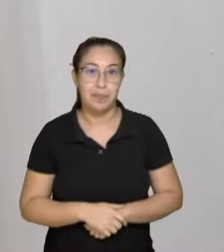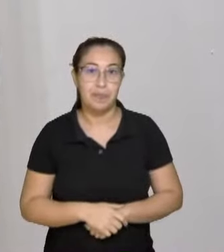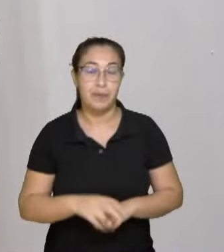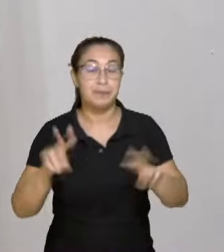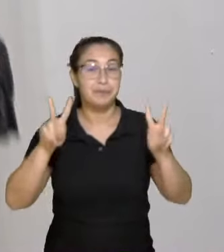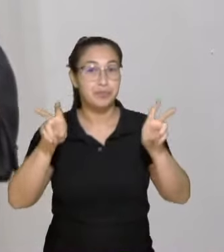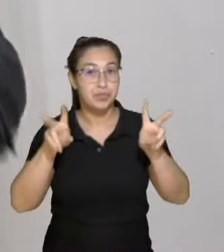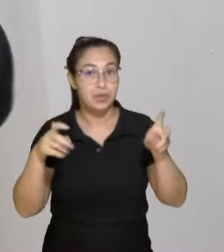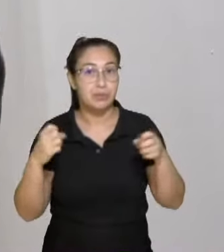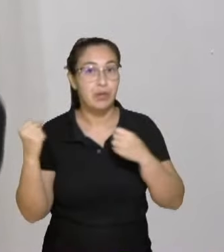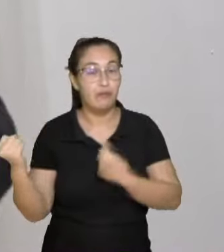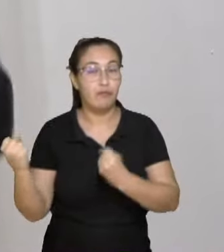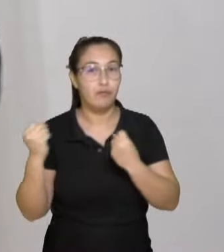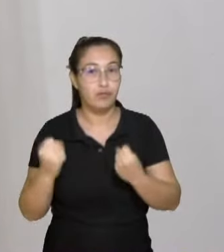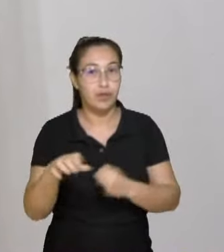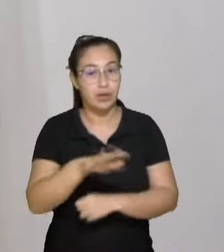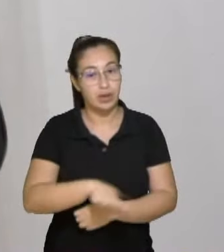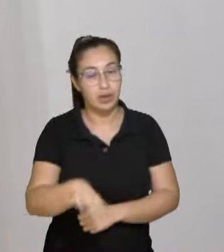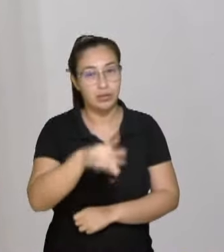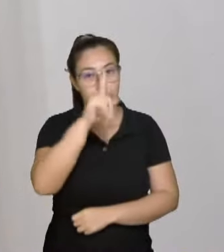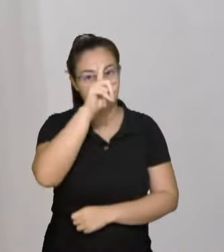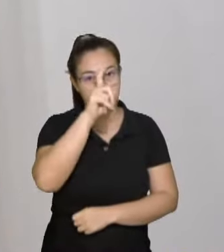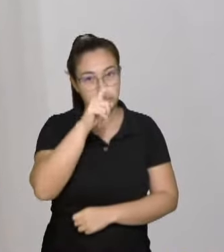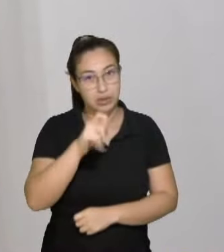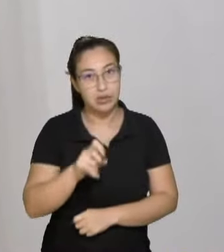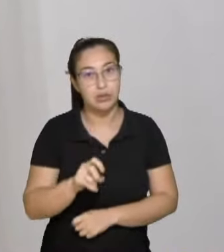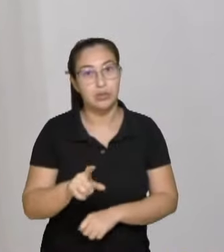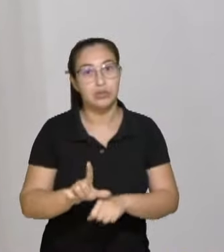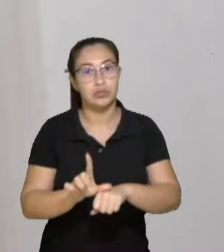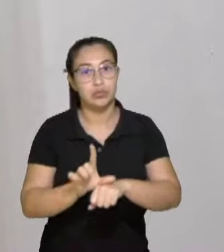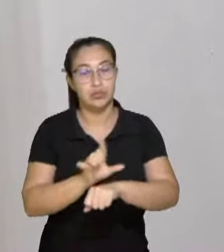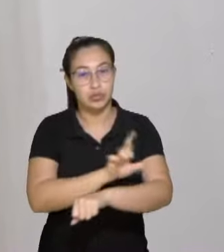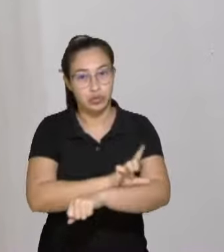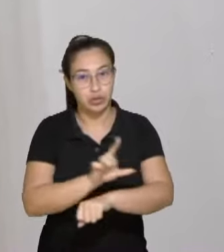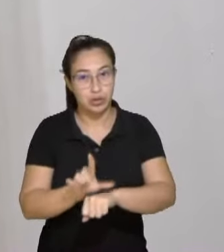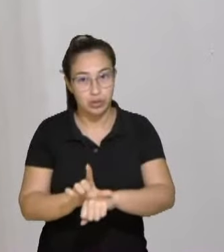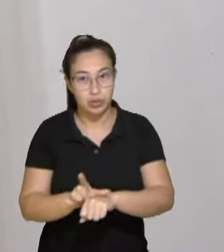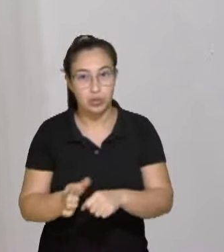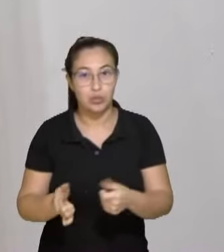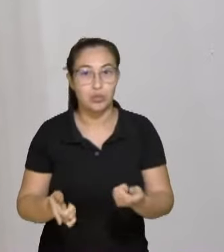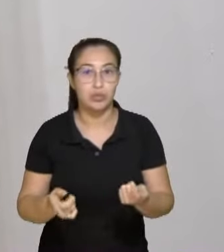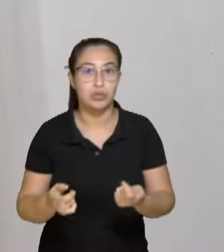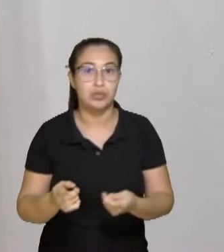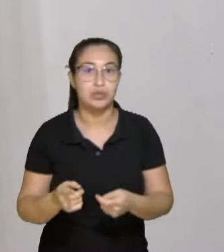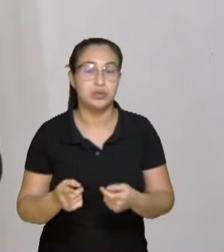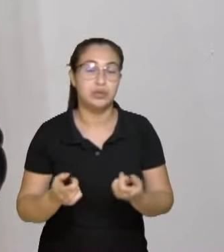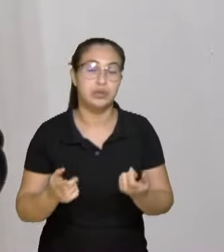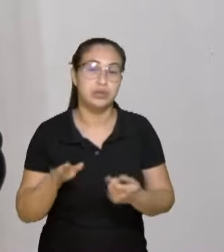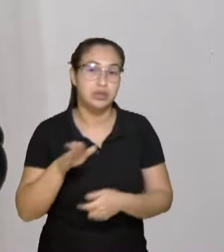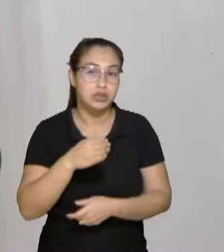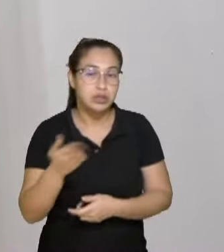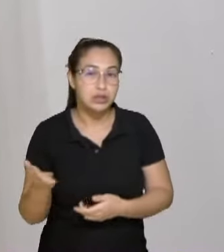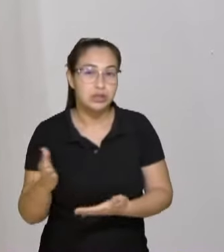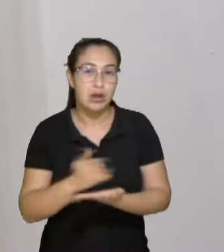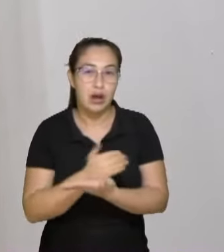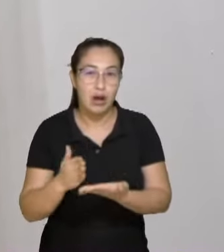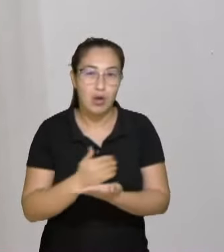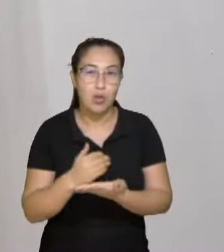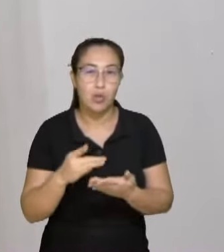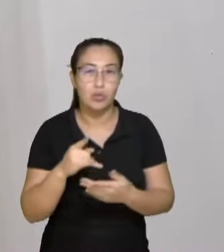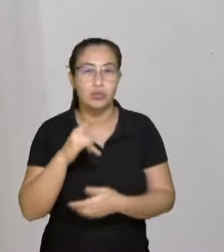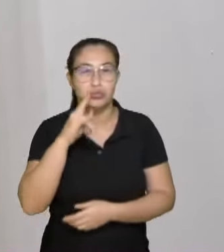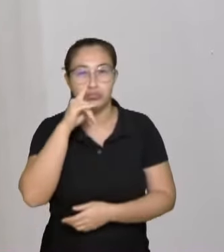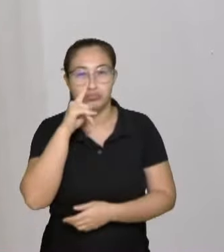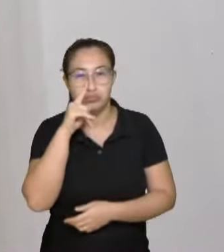fortalecimento desses hospitais, aqui cito também o de Laguna, para que, nas médias e baixas complexidades, eles possam suportar